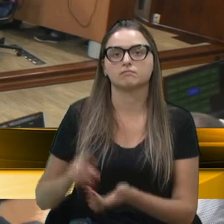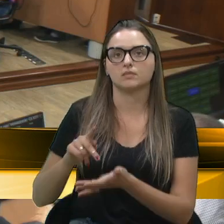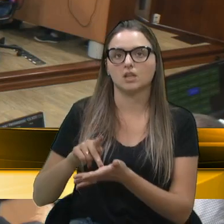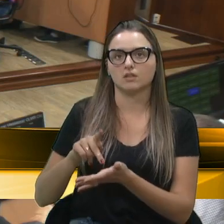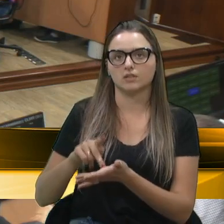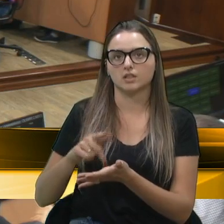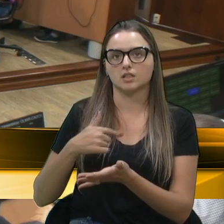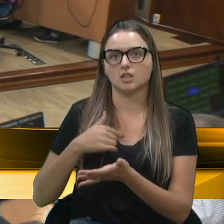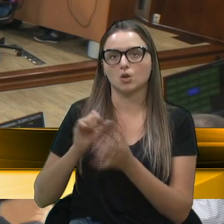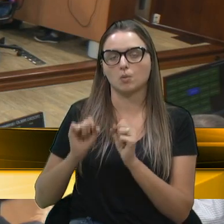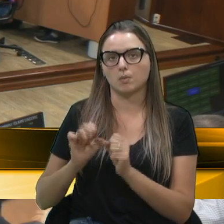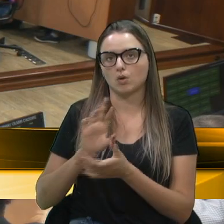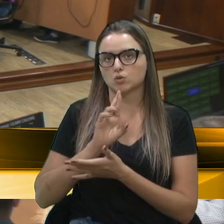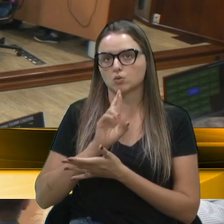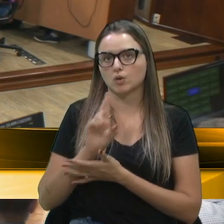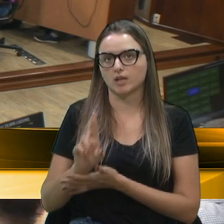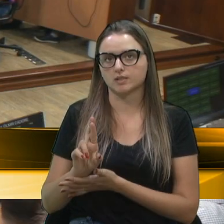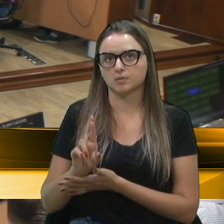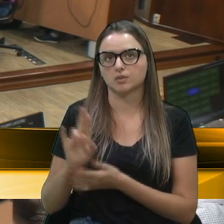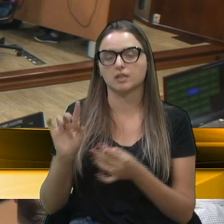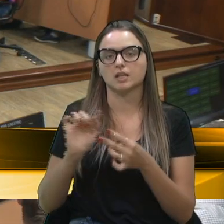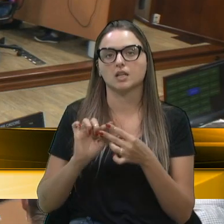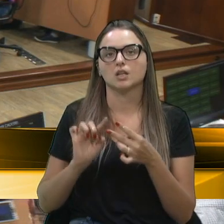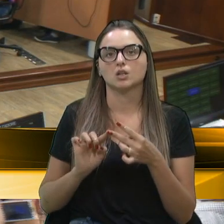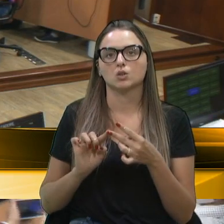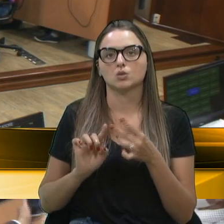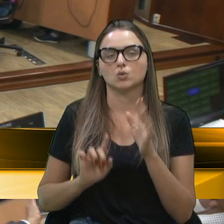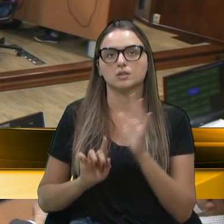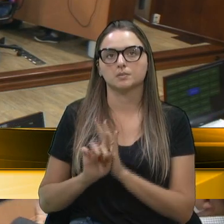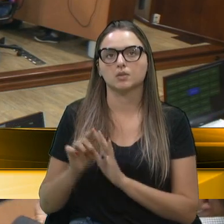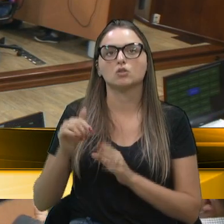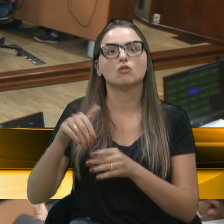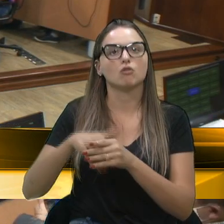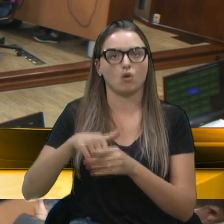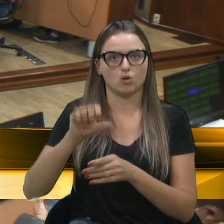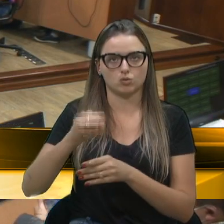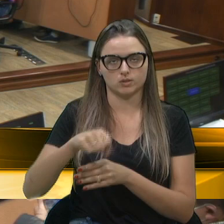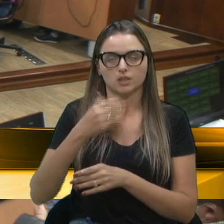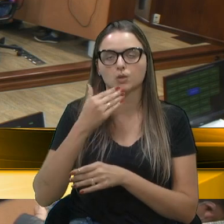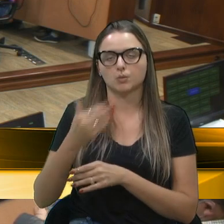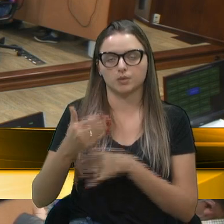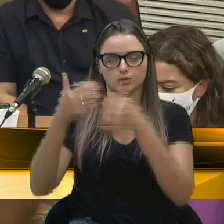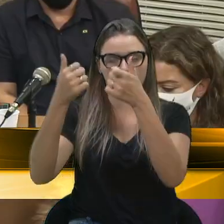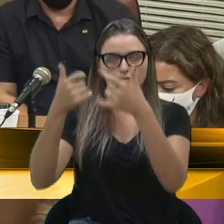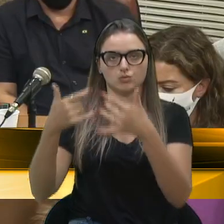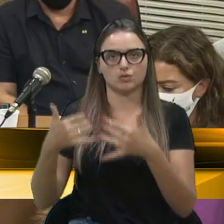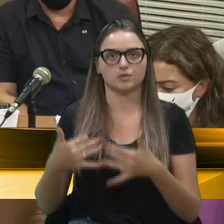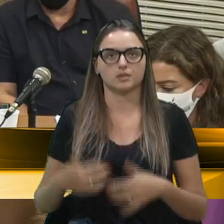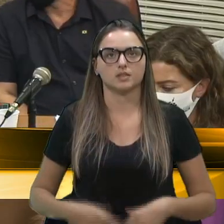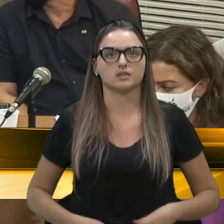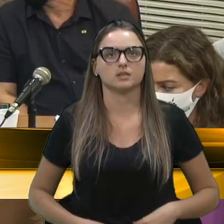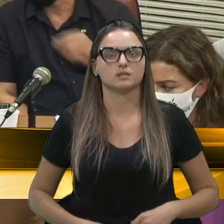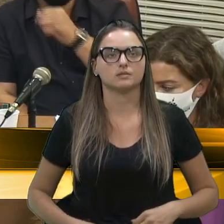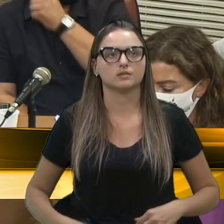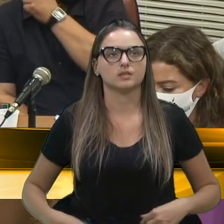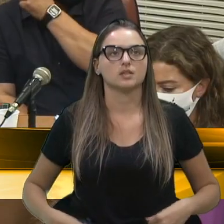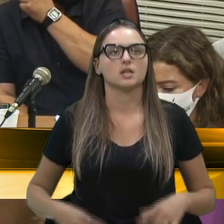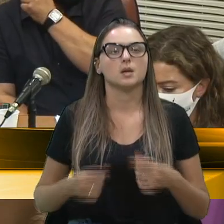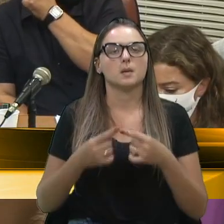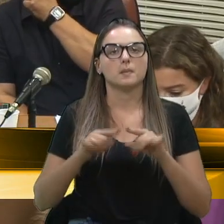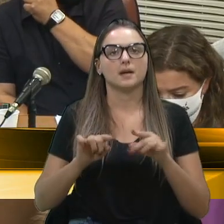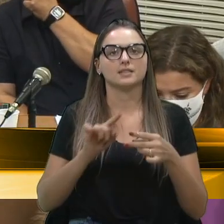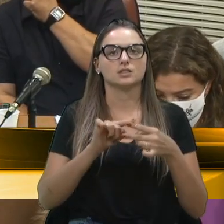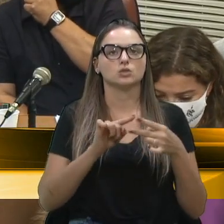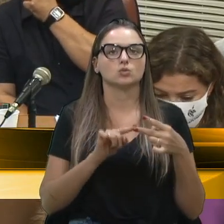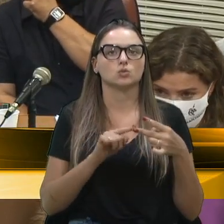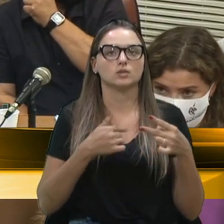Eu posso responder duas perguntas, vou votar favorável ao pedido de informações, mas duas perguntas